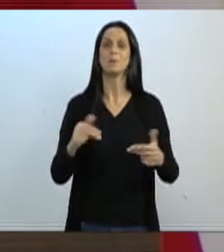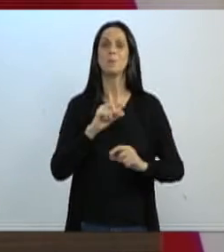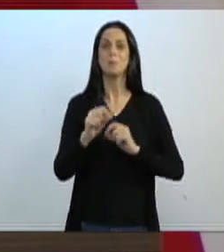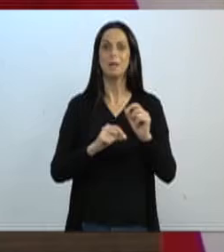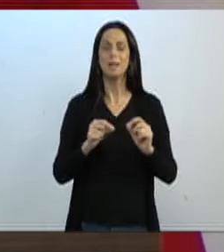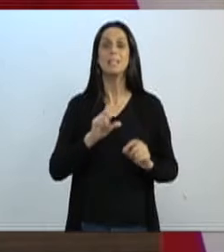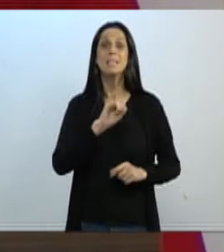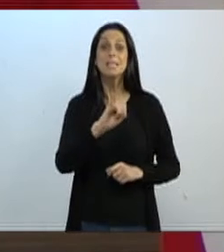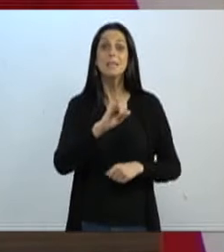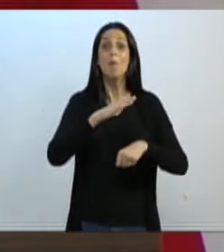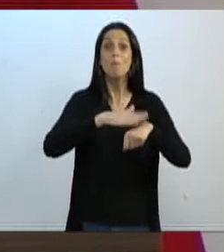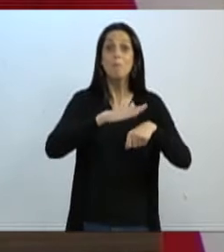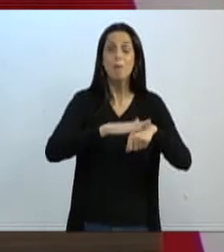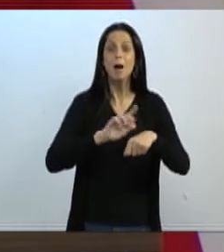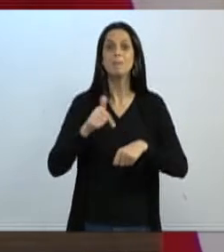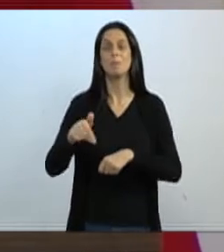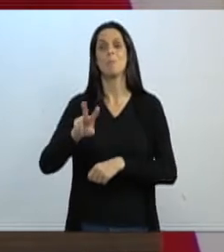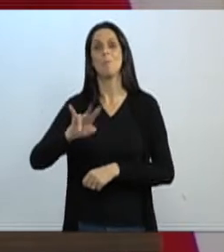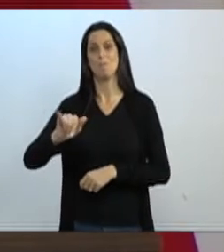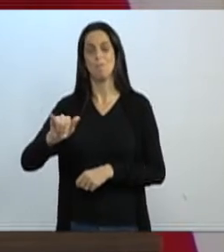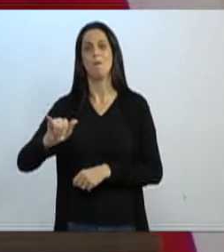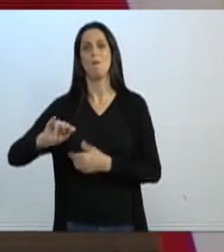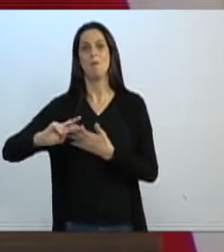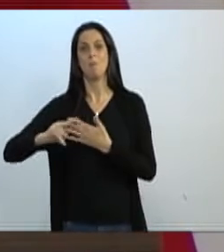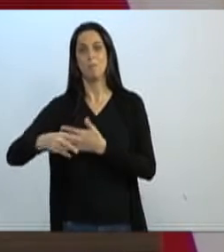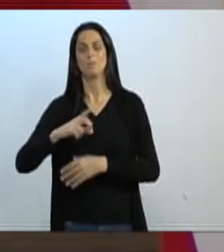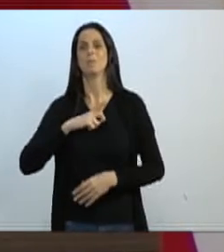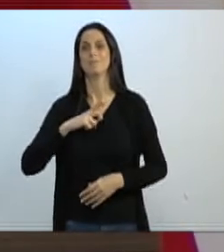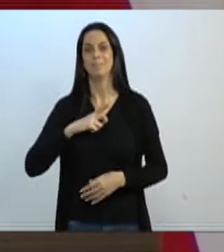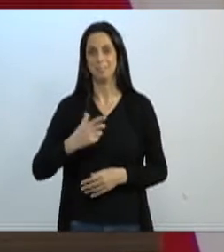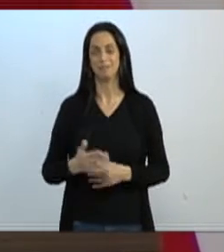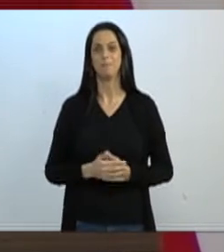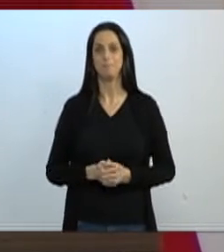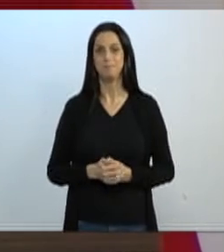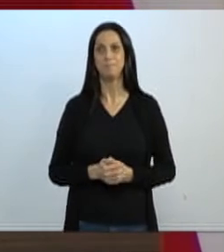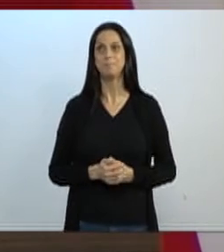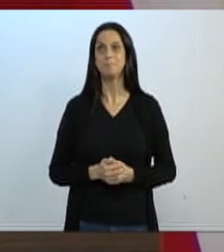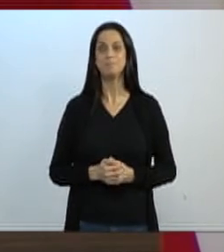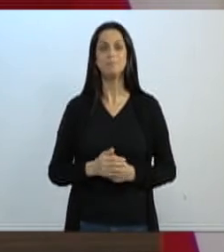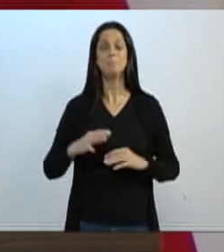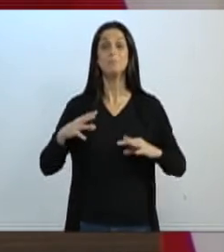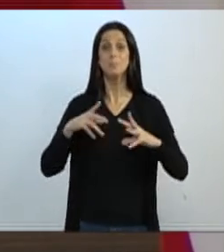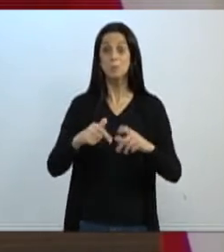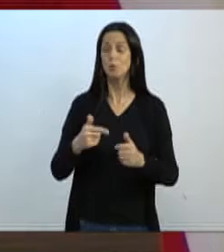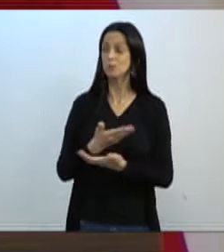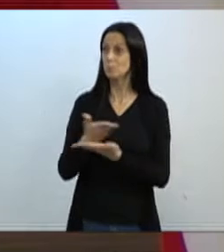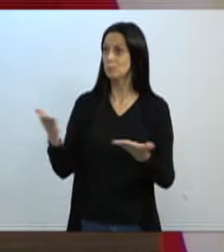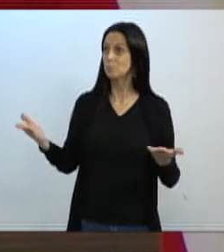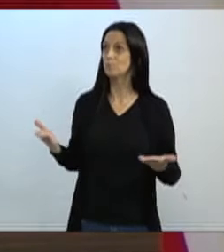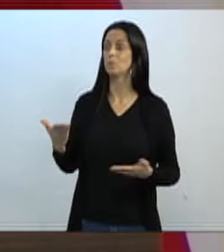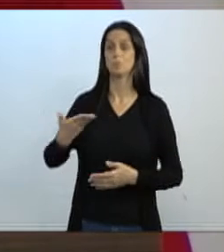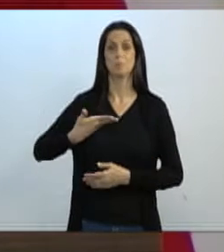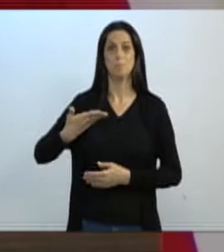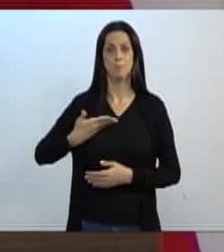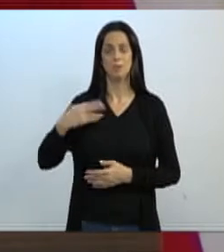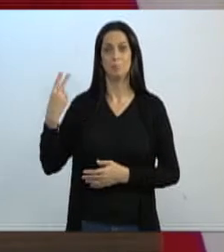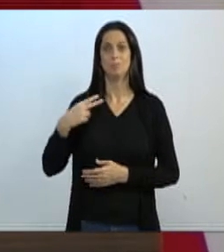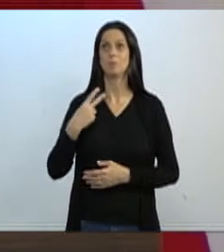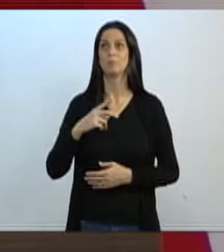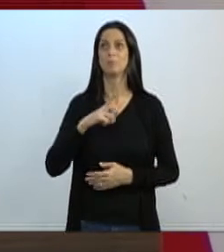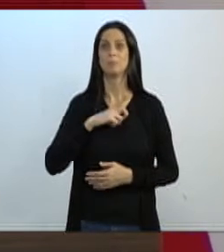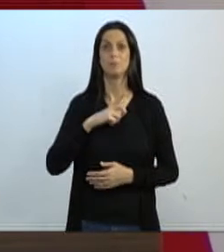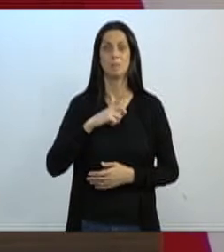semeadura. Eu acho, com convicção, que todos os meus colegas, eu já disse isso outras vezes aqui, tem